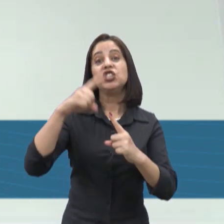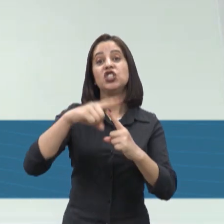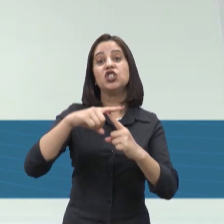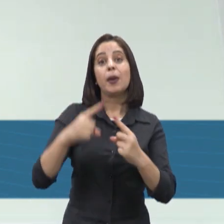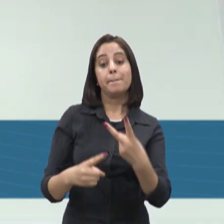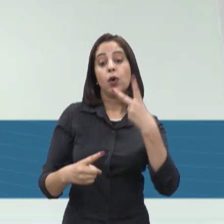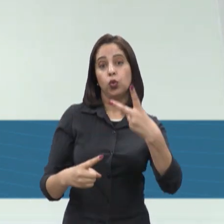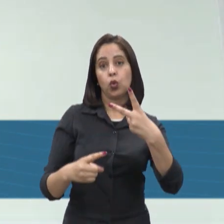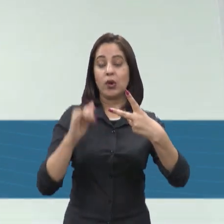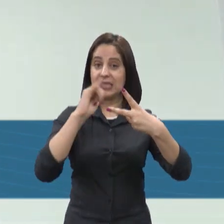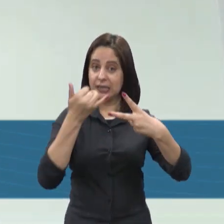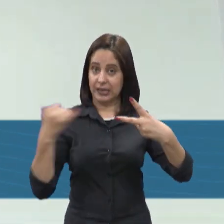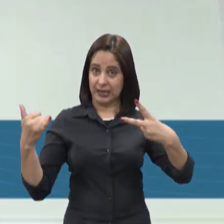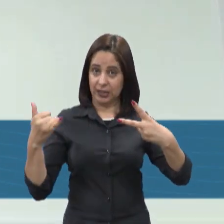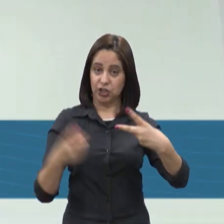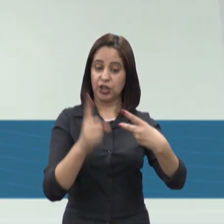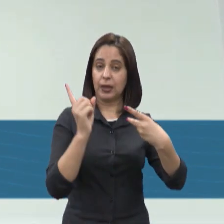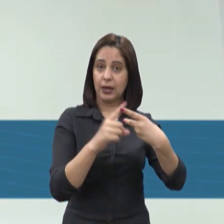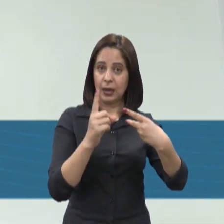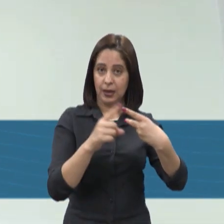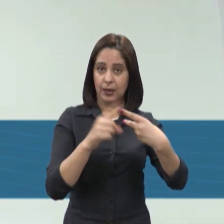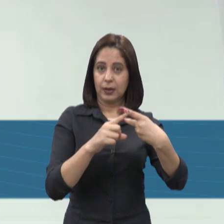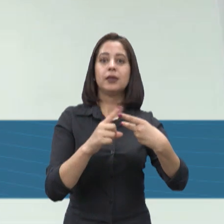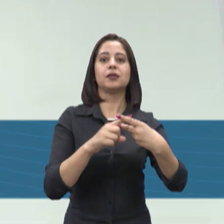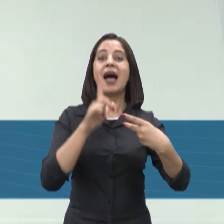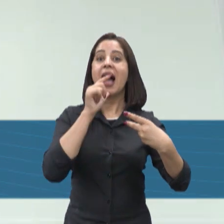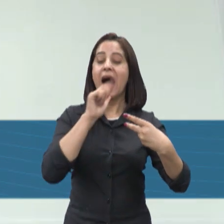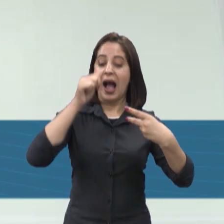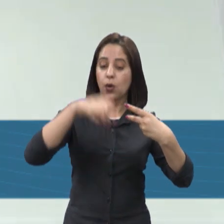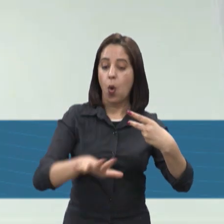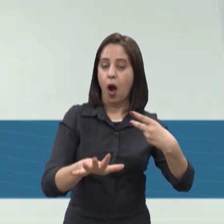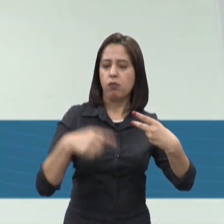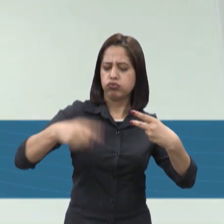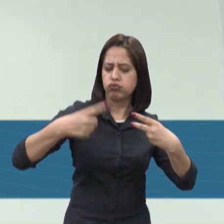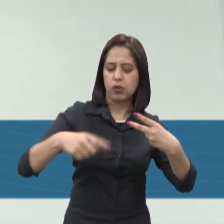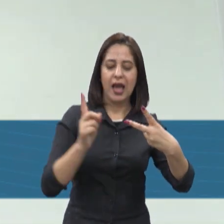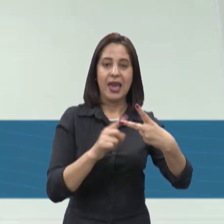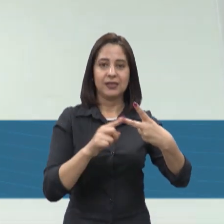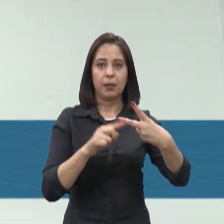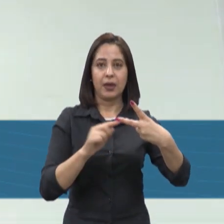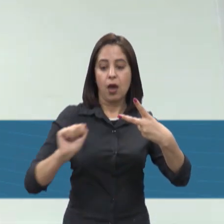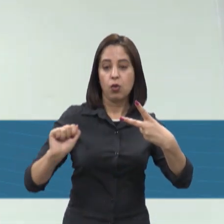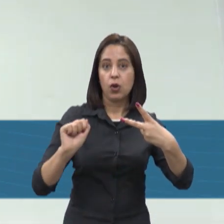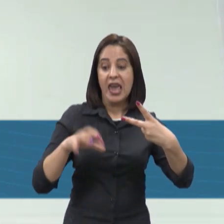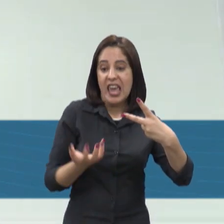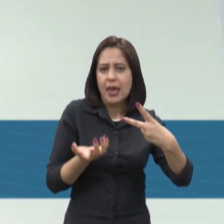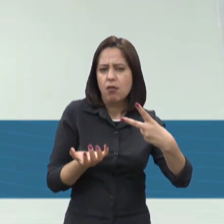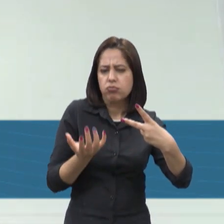produção de energia elétrica. As hidrelétricas e as termoelétricas. Então, as